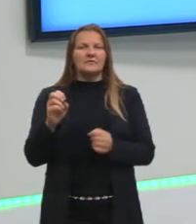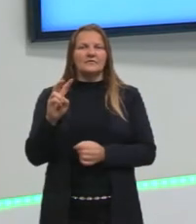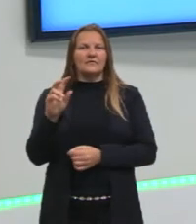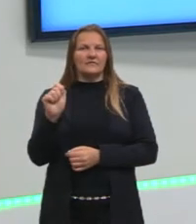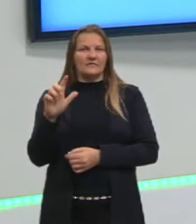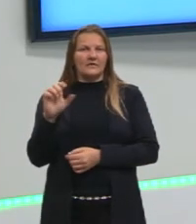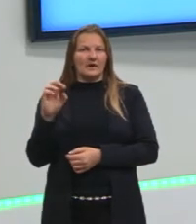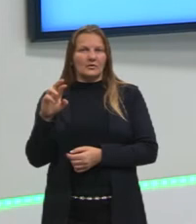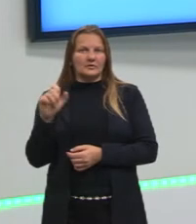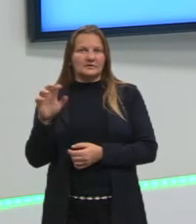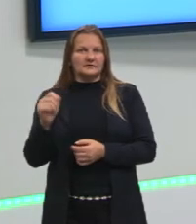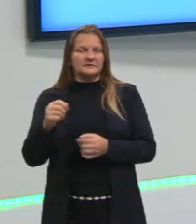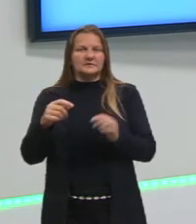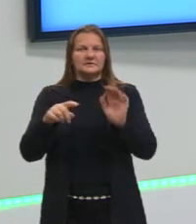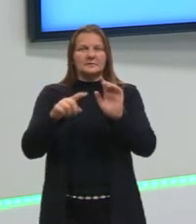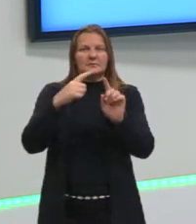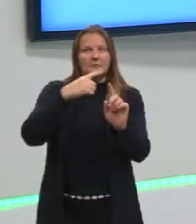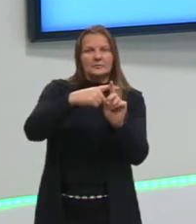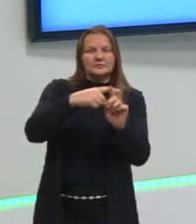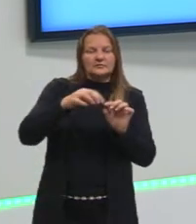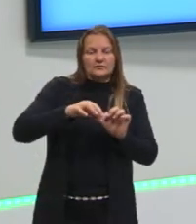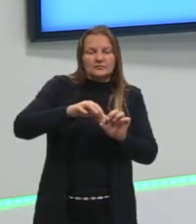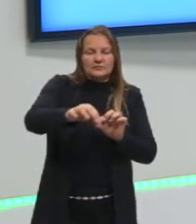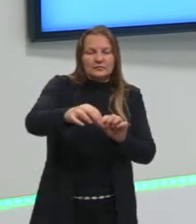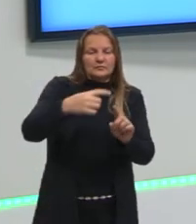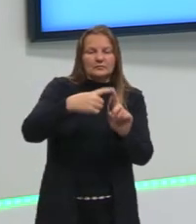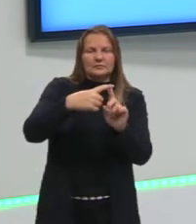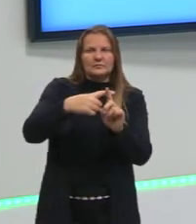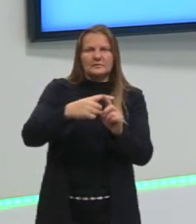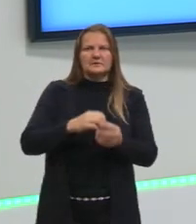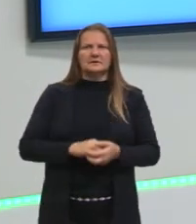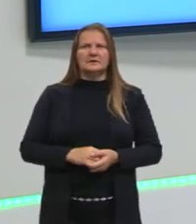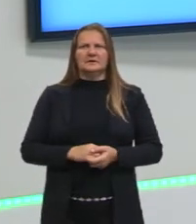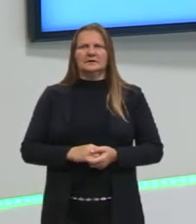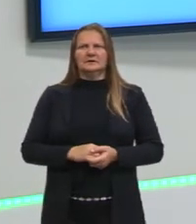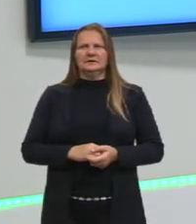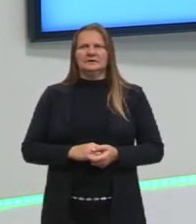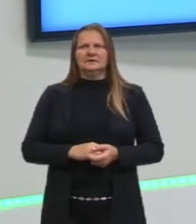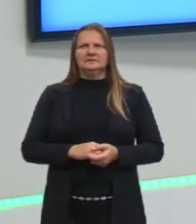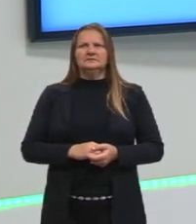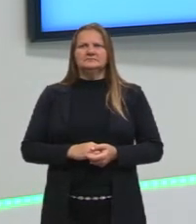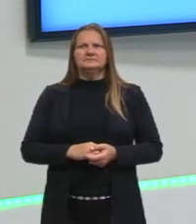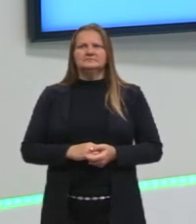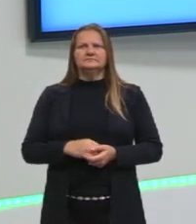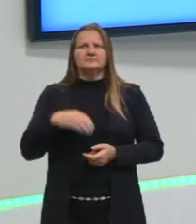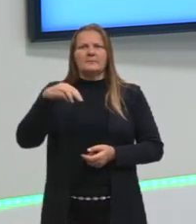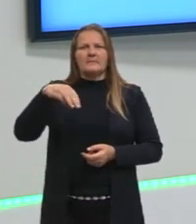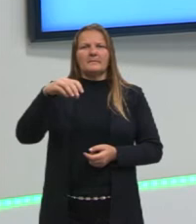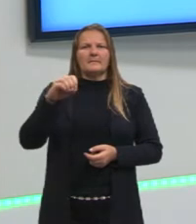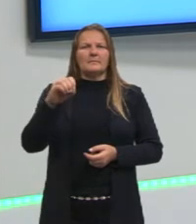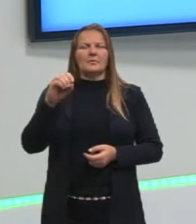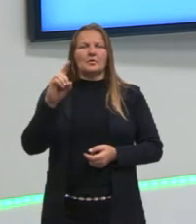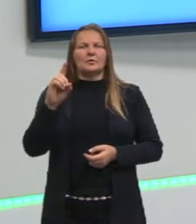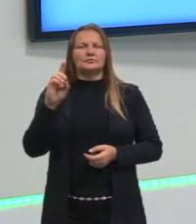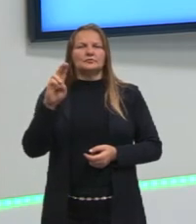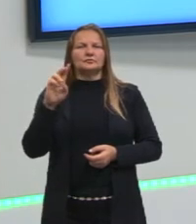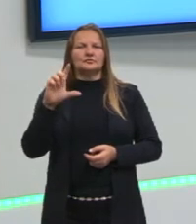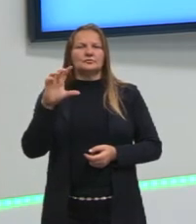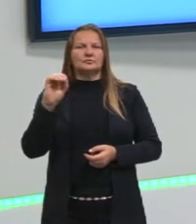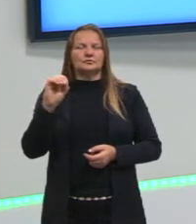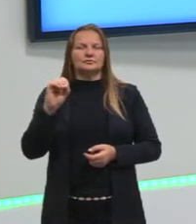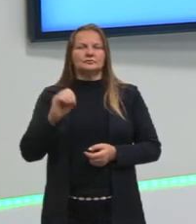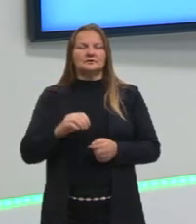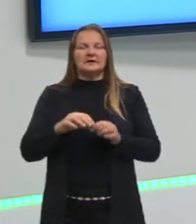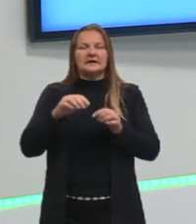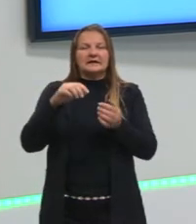para resultados ali, então, digamos, né, positivos, é a gente utilizar um módulo, que seria o valor absoluto. É a